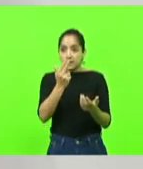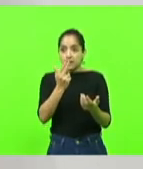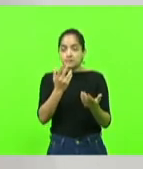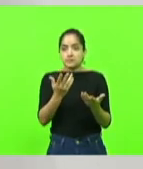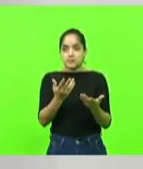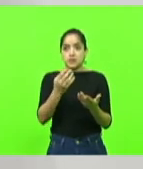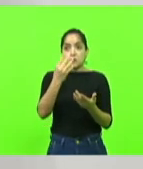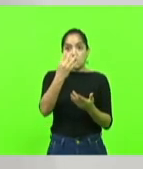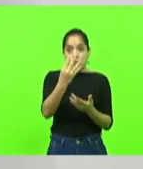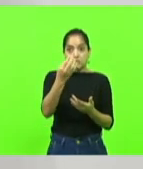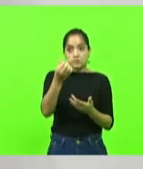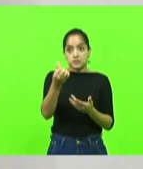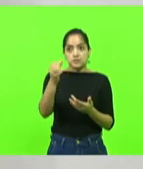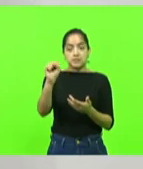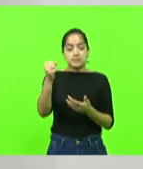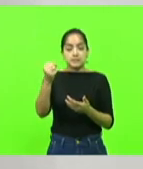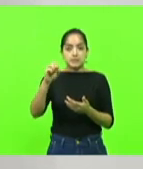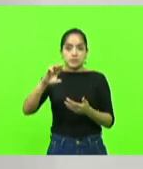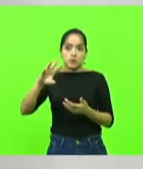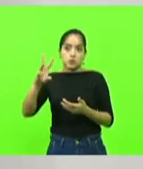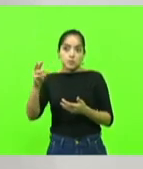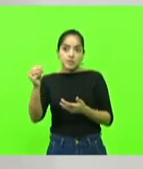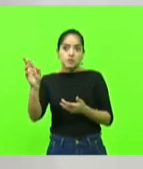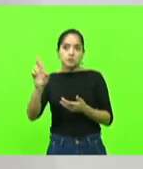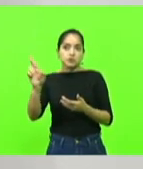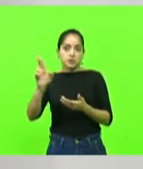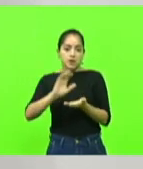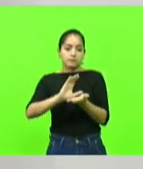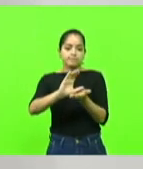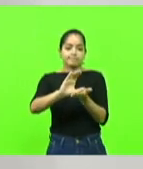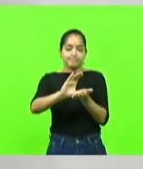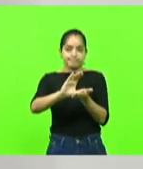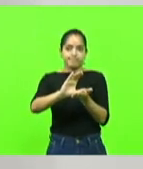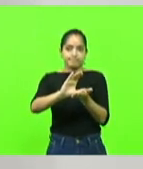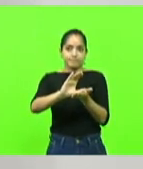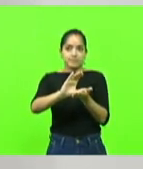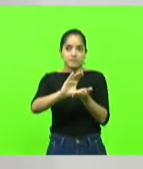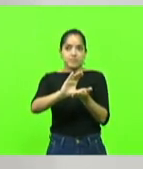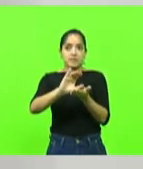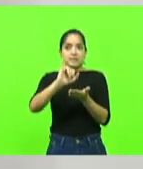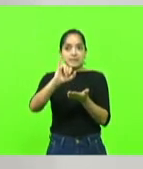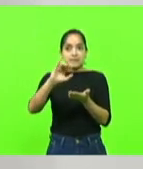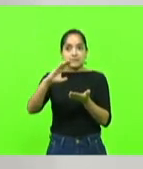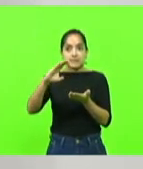468 milhões de reais somente em ICMS.